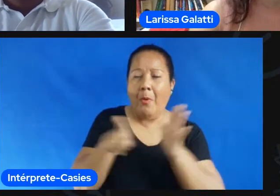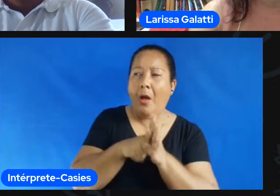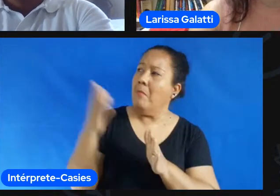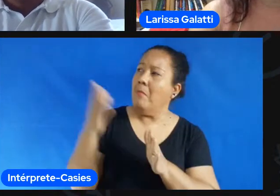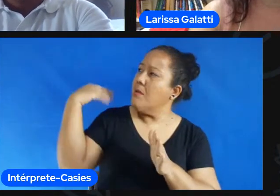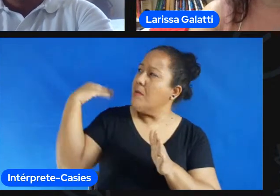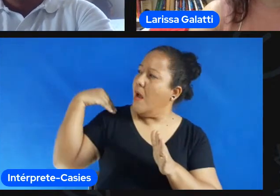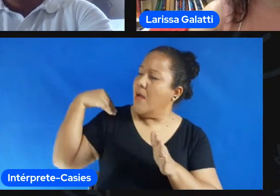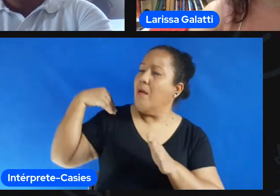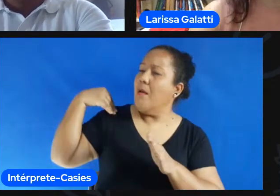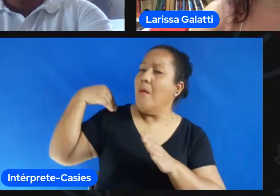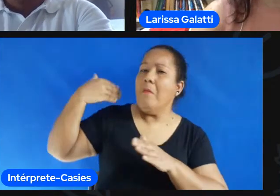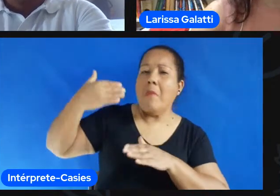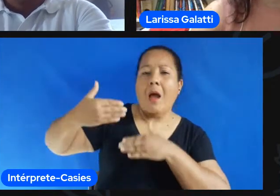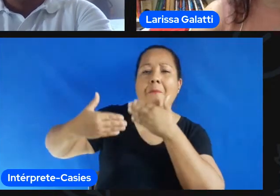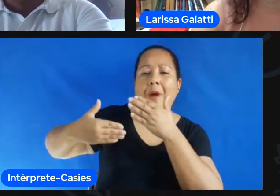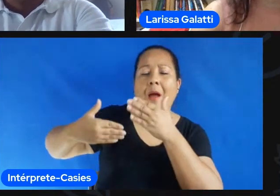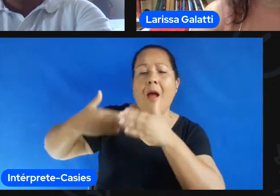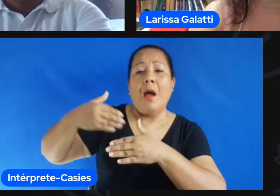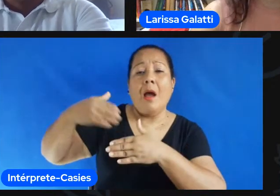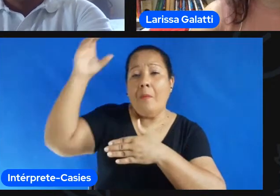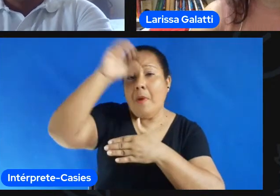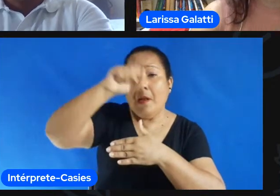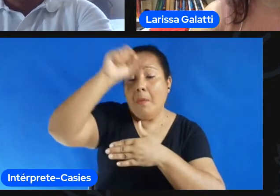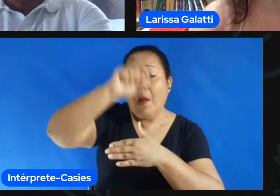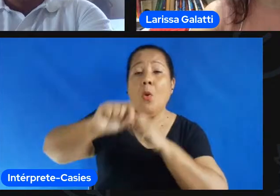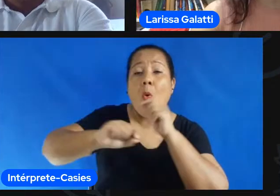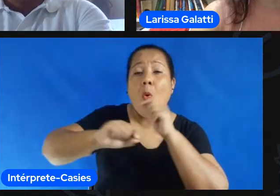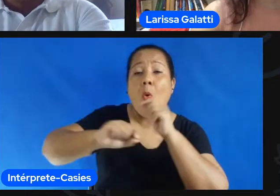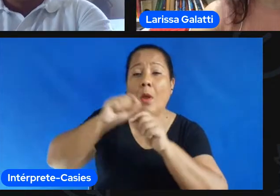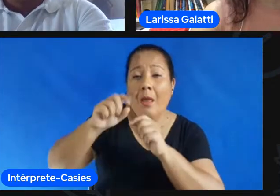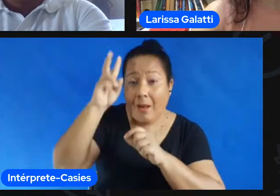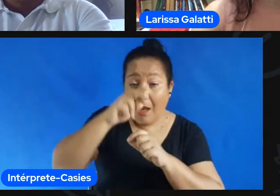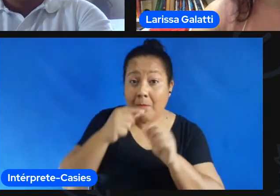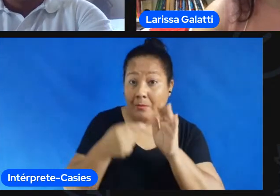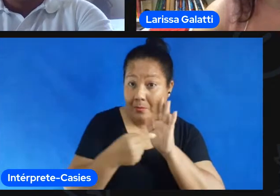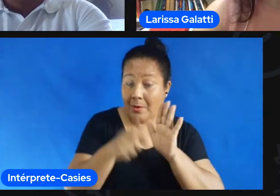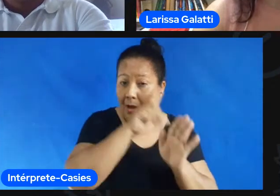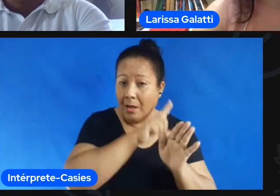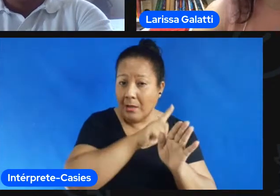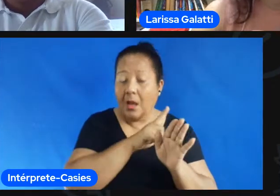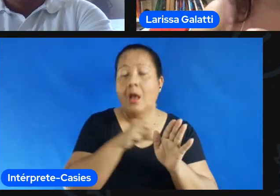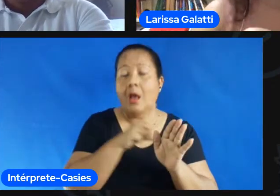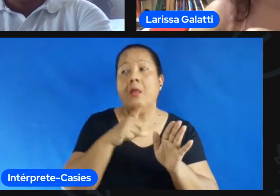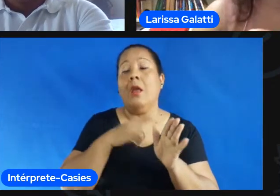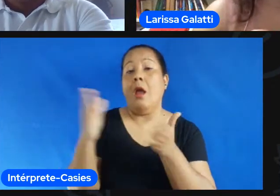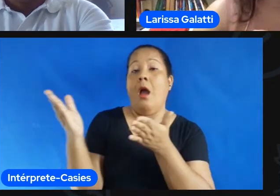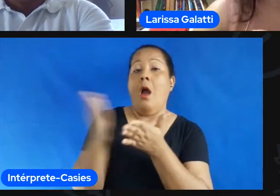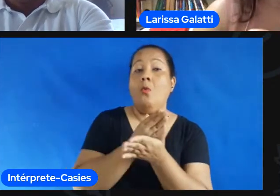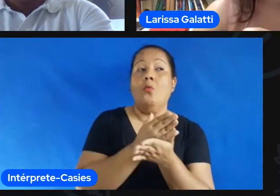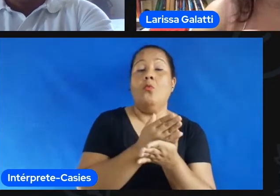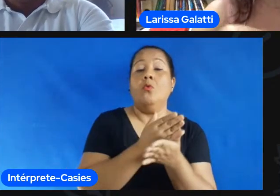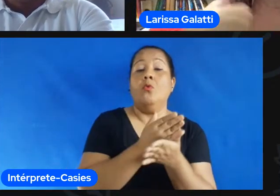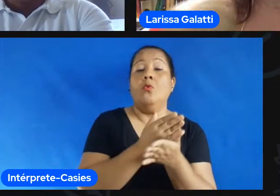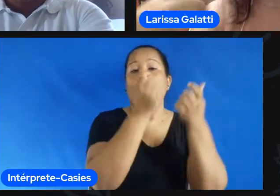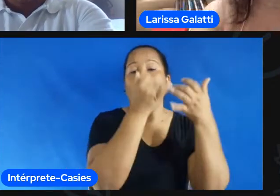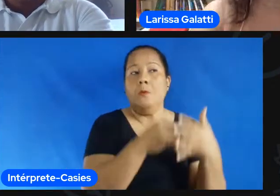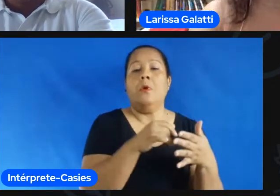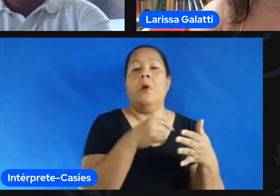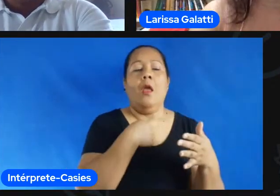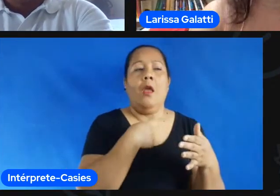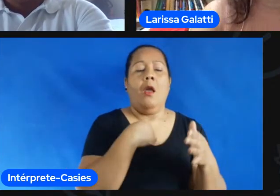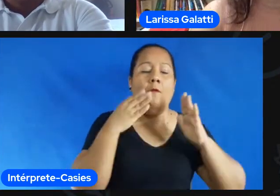muito da forma de se relacionar com outras pessoas eles dizem ter aprendido na prática com a família ou